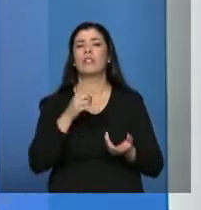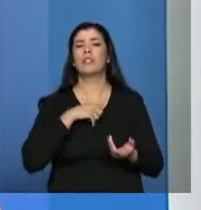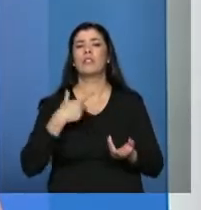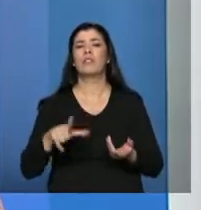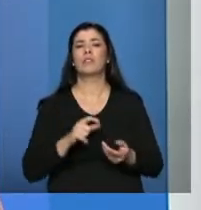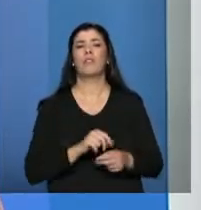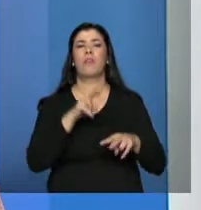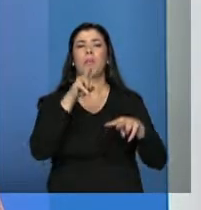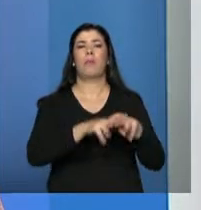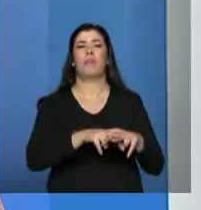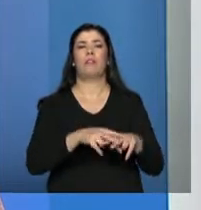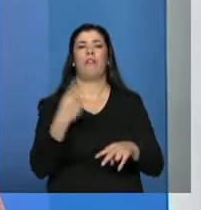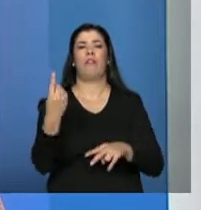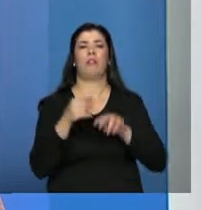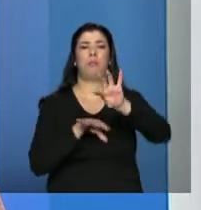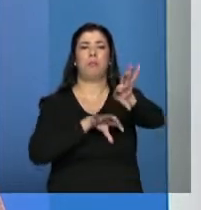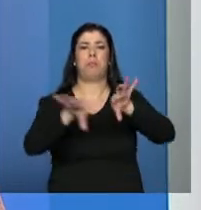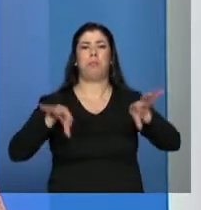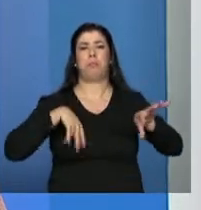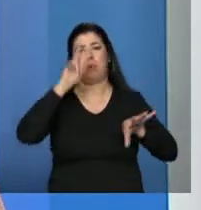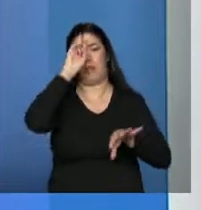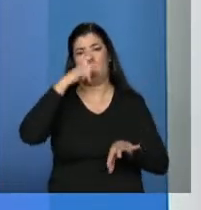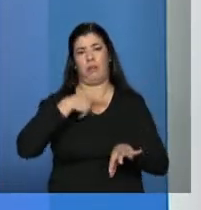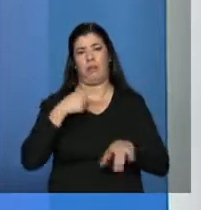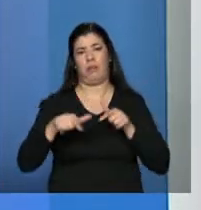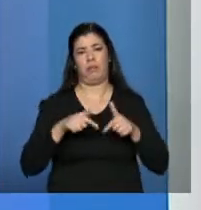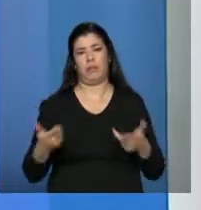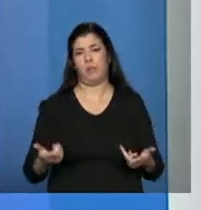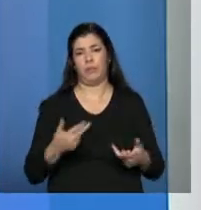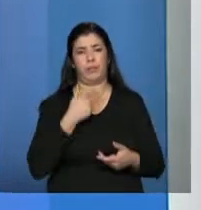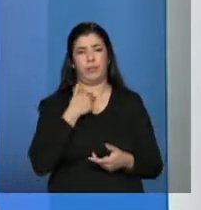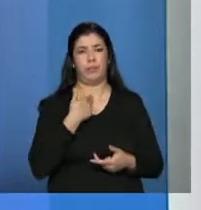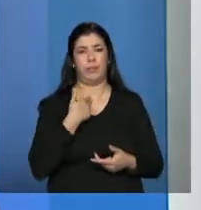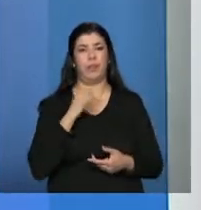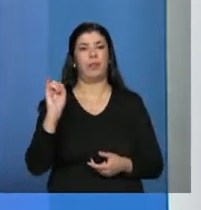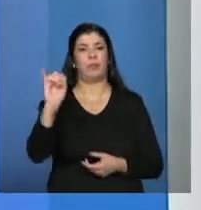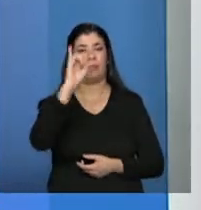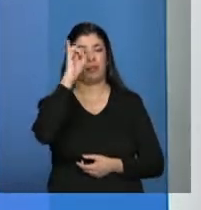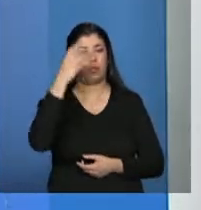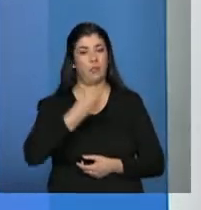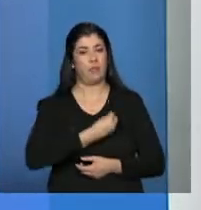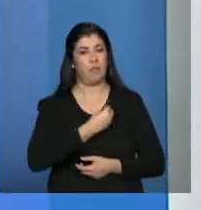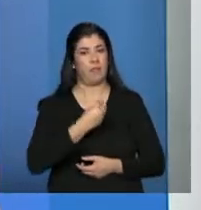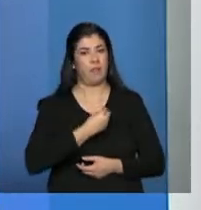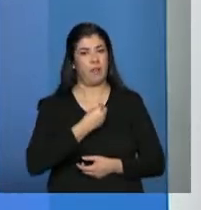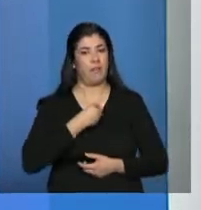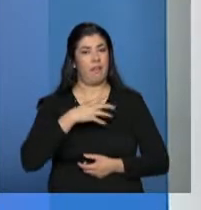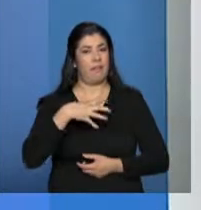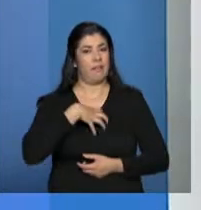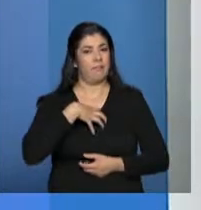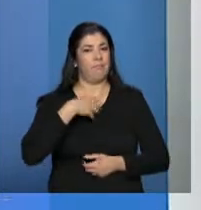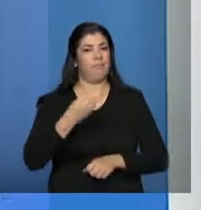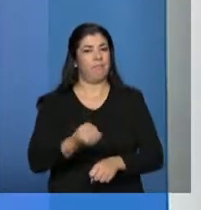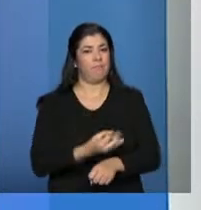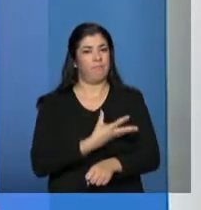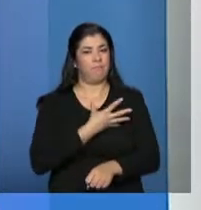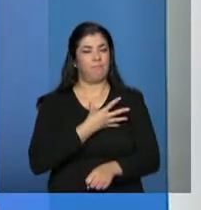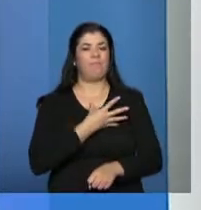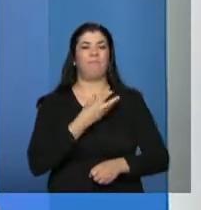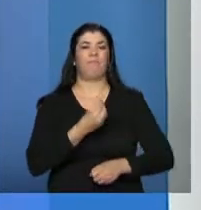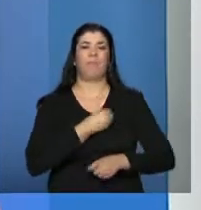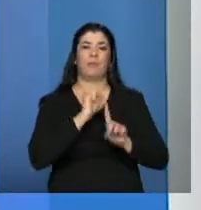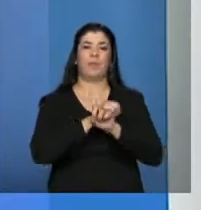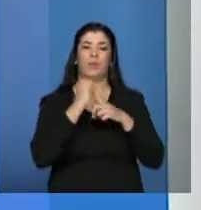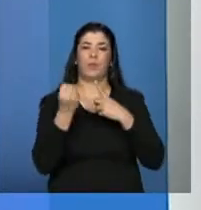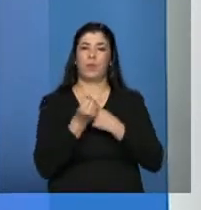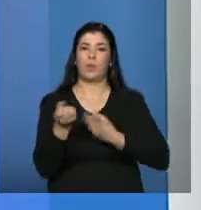ficasse preso a cada um na sua individualidade. Então, para a gente viver mais intensamente o que é uma vida social compartilhada,